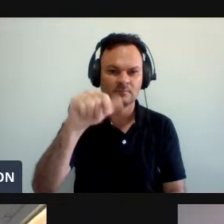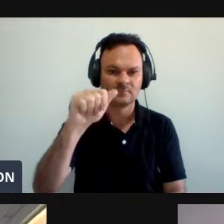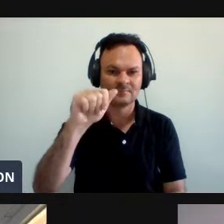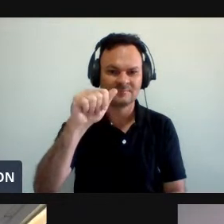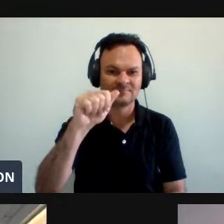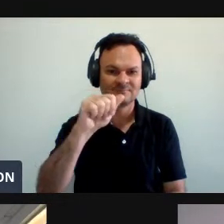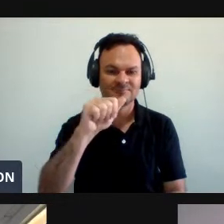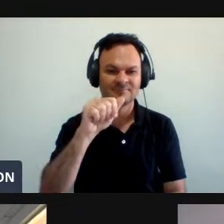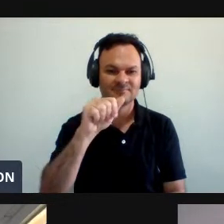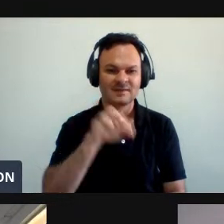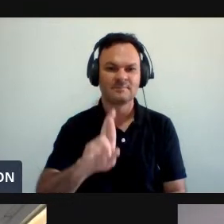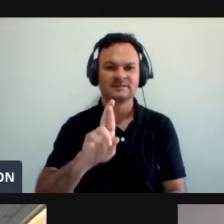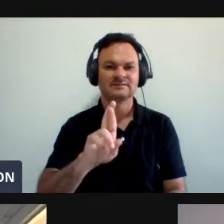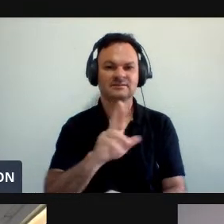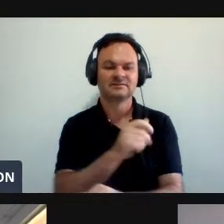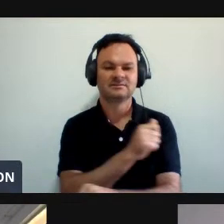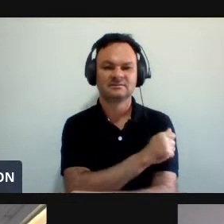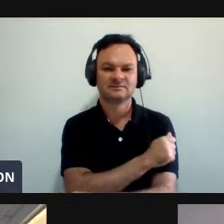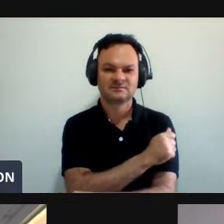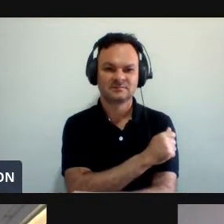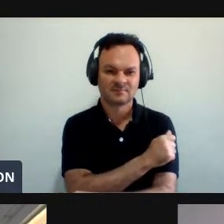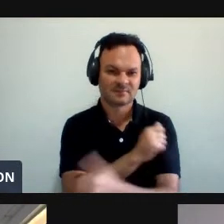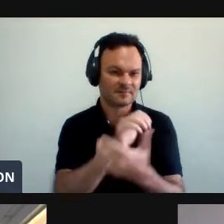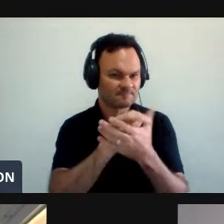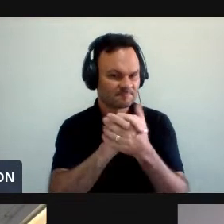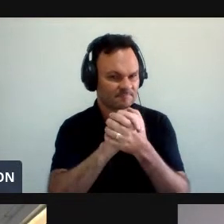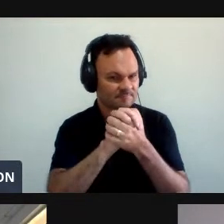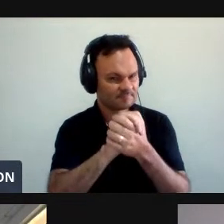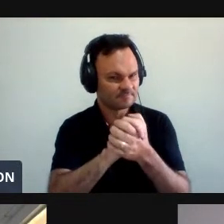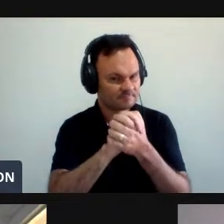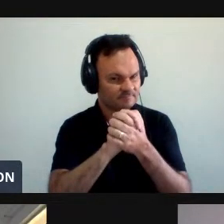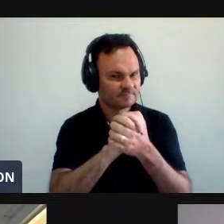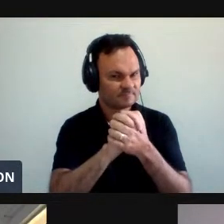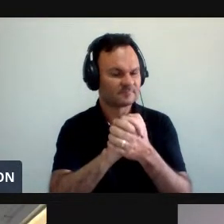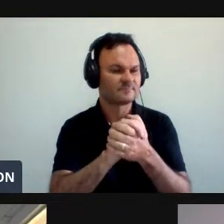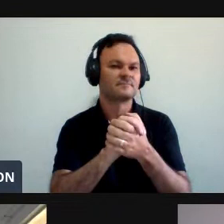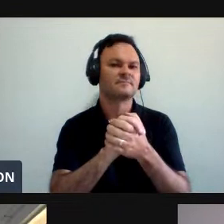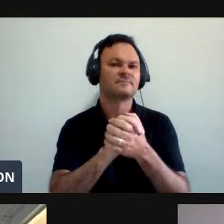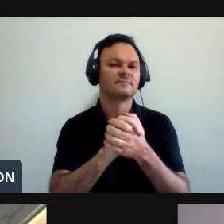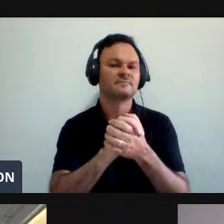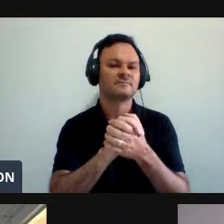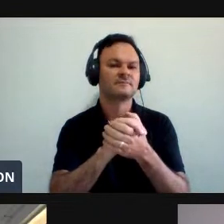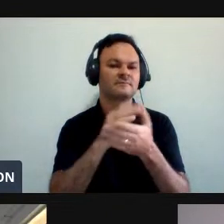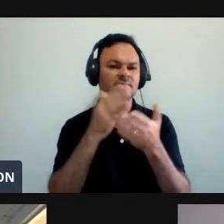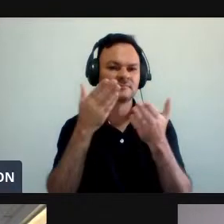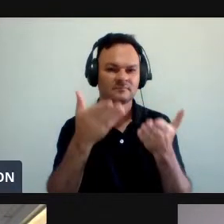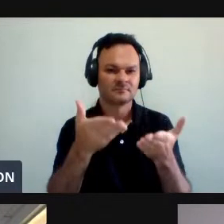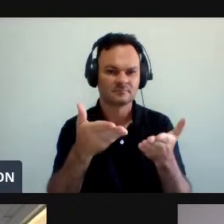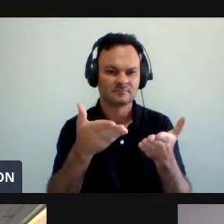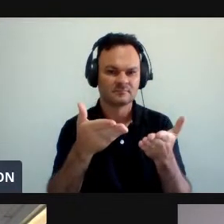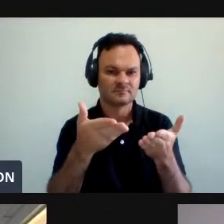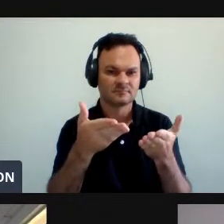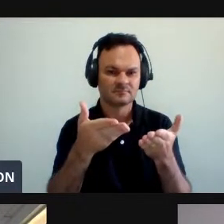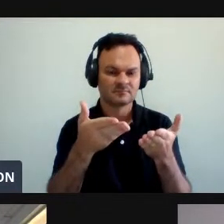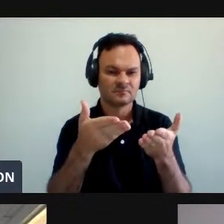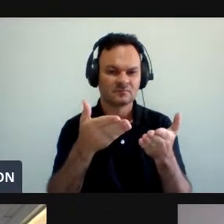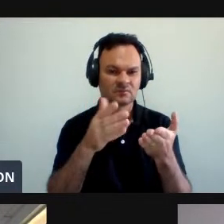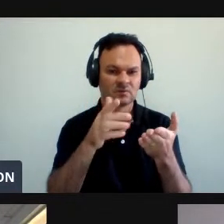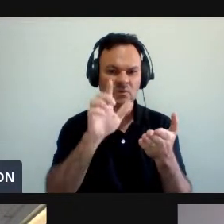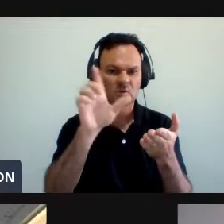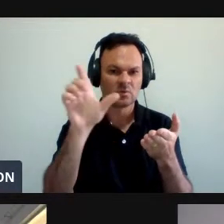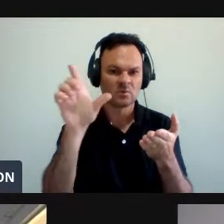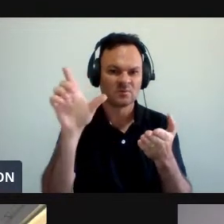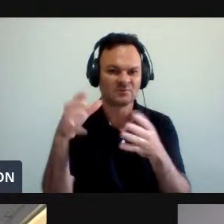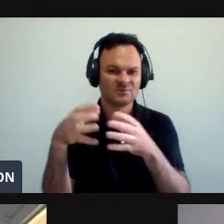estudantes Também nós transmitimos Nós saudamos A você E assim A todos os nossos Corpos de centro Da